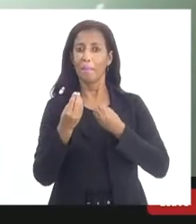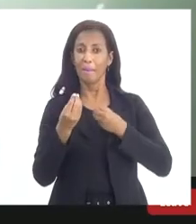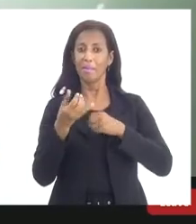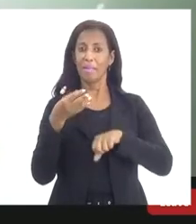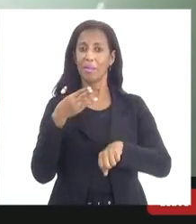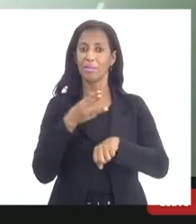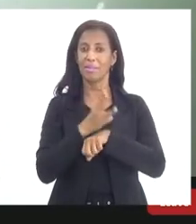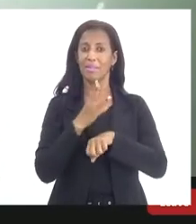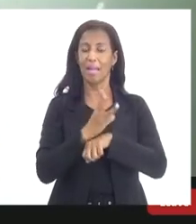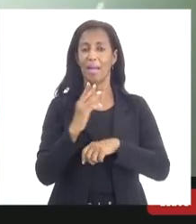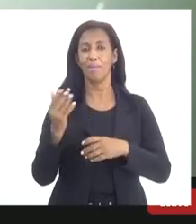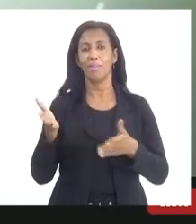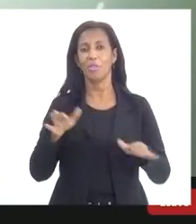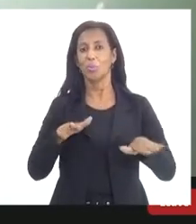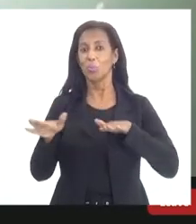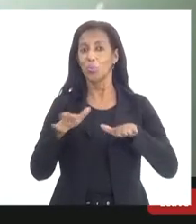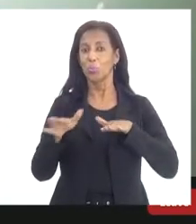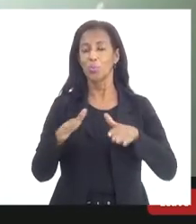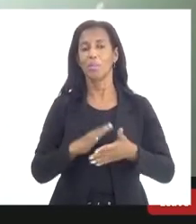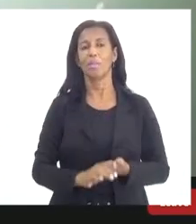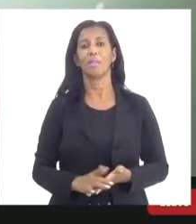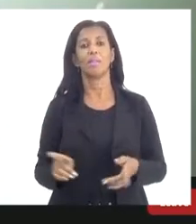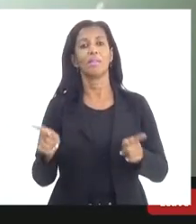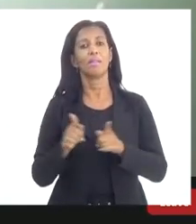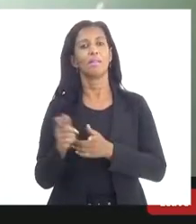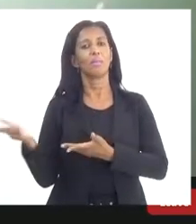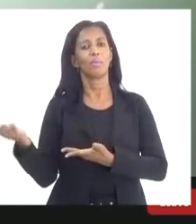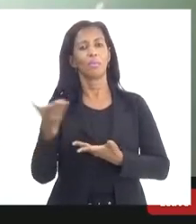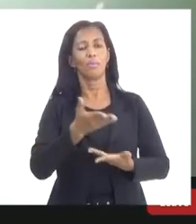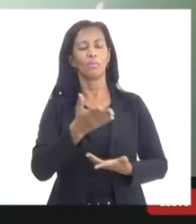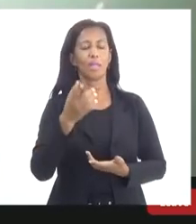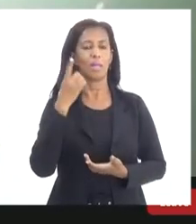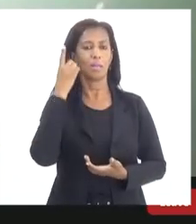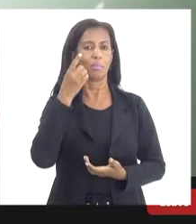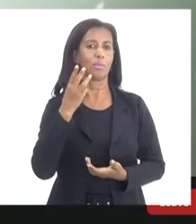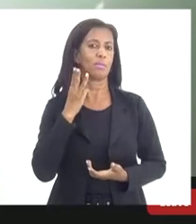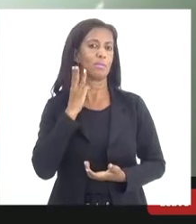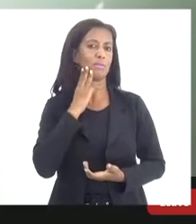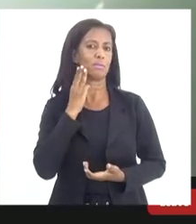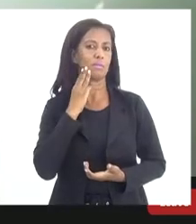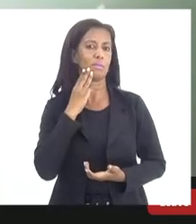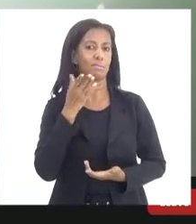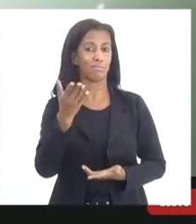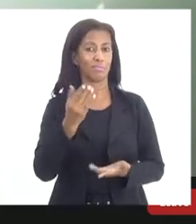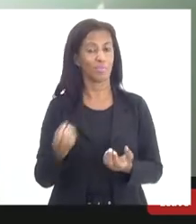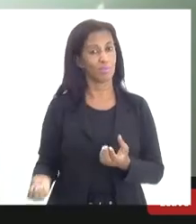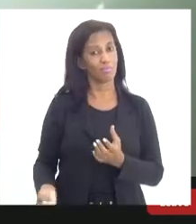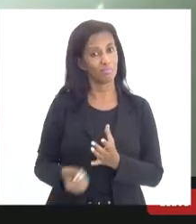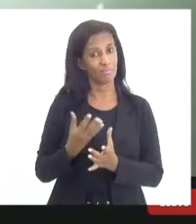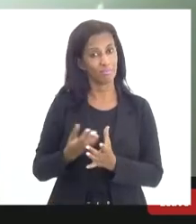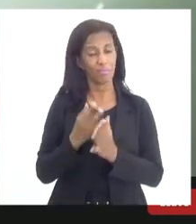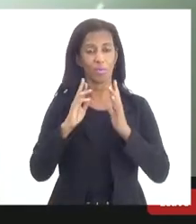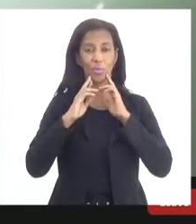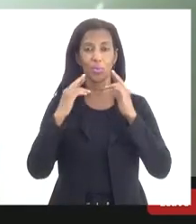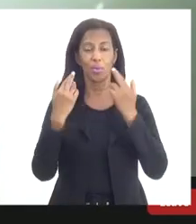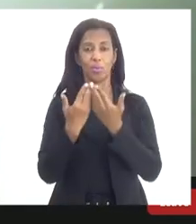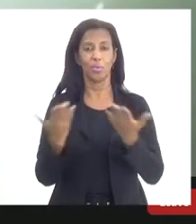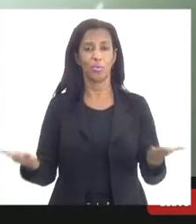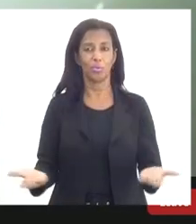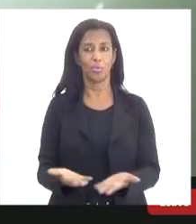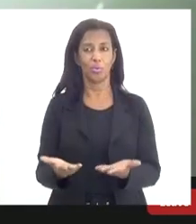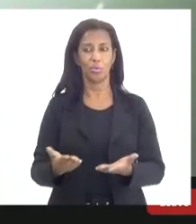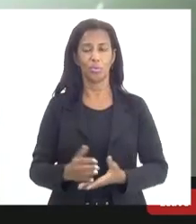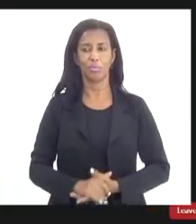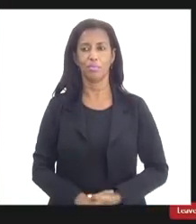para a gente fazer as articulações e passar então o deputado Valdeck que com a sua iniciativa nos reuniu na manhã de hoje